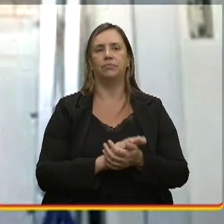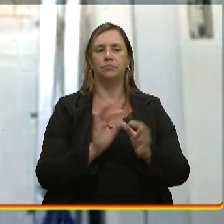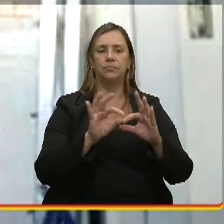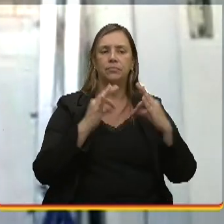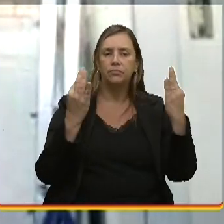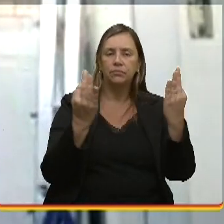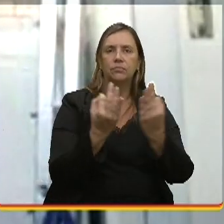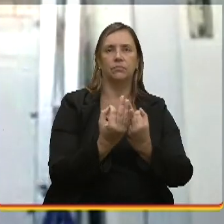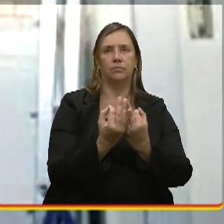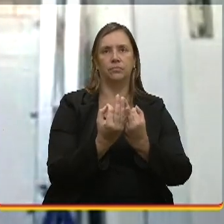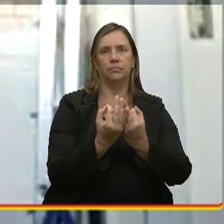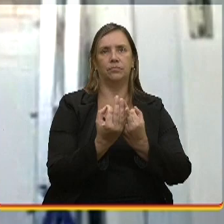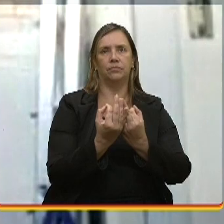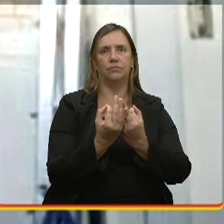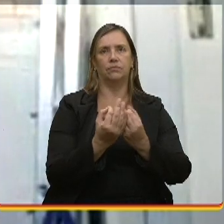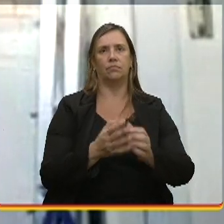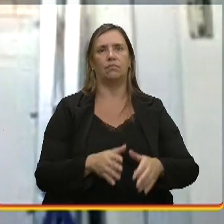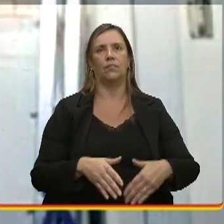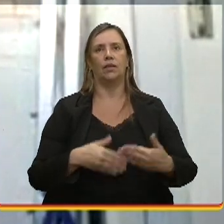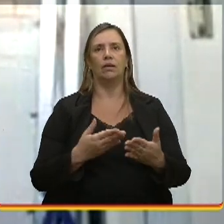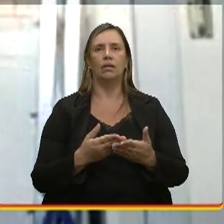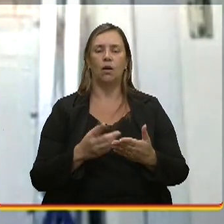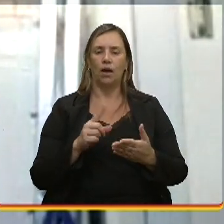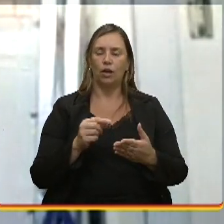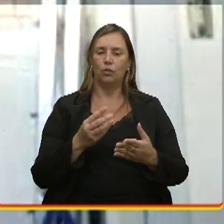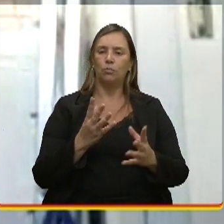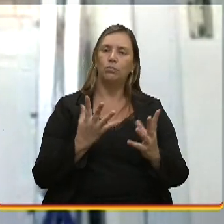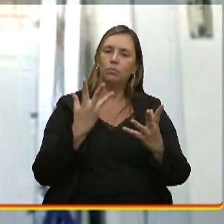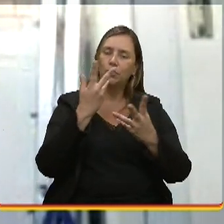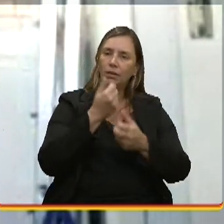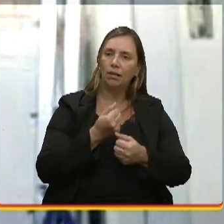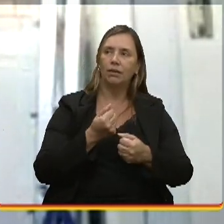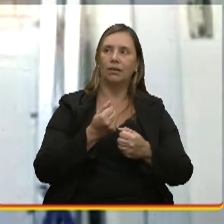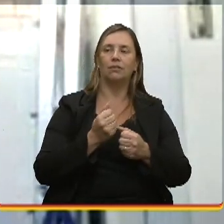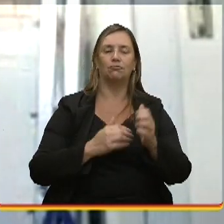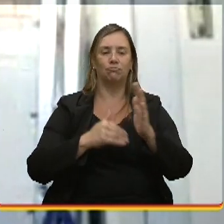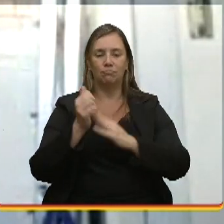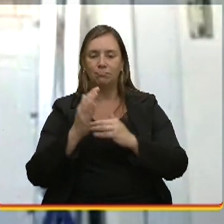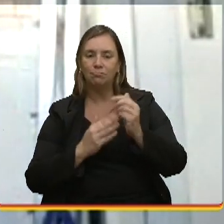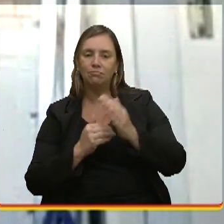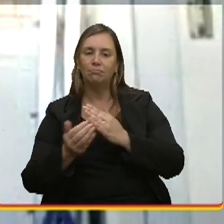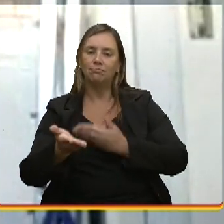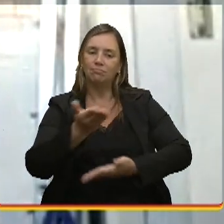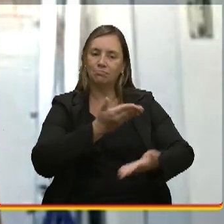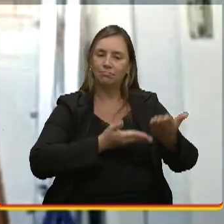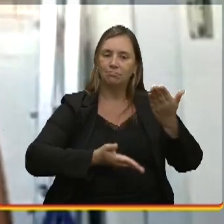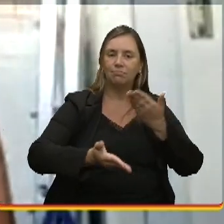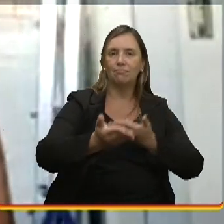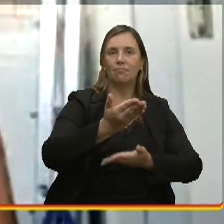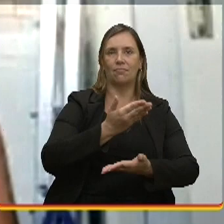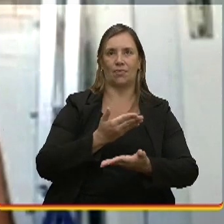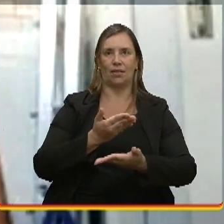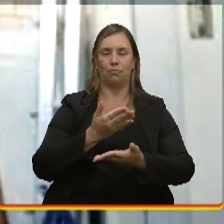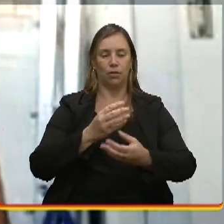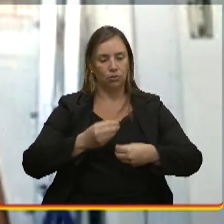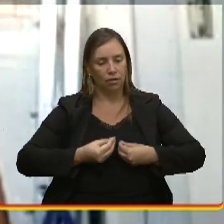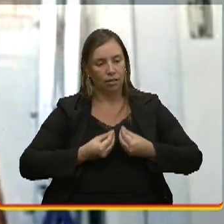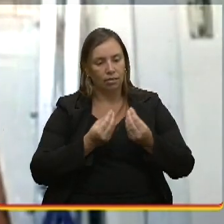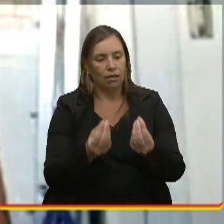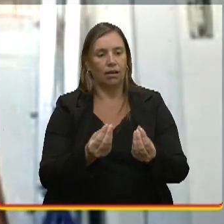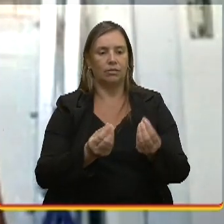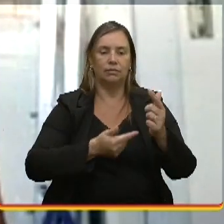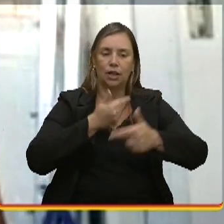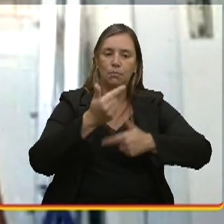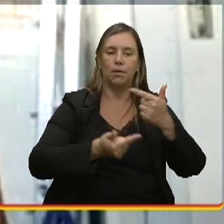famílias, enfim, e eu acho que isso é uma construção muito bonita, porque tu te doa, e as pessoas acabam te acolhendo